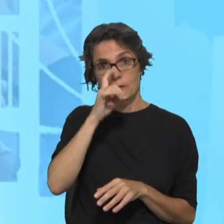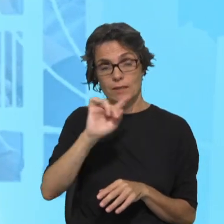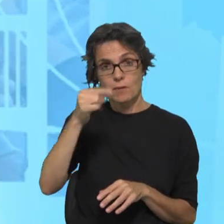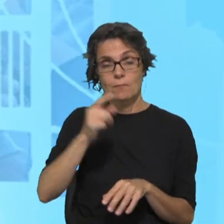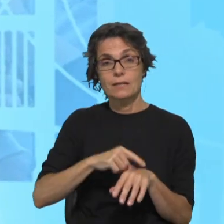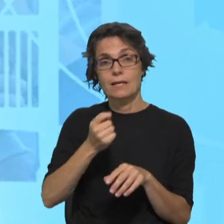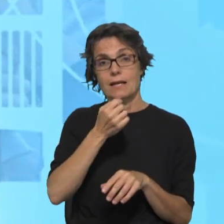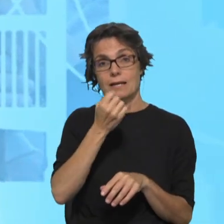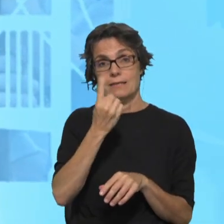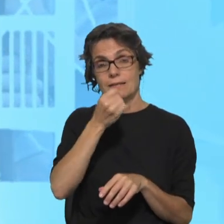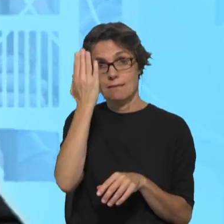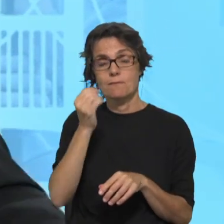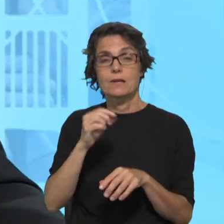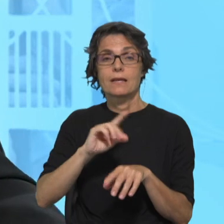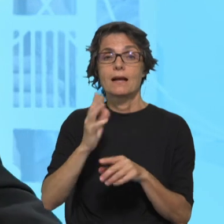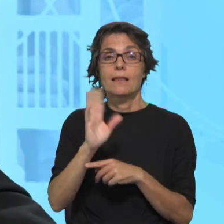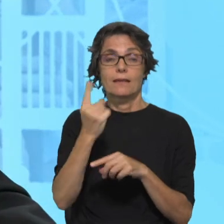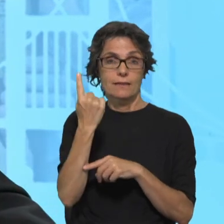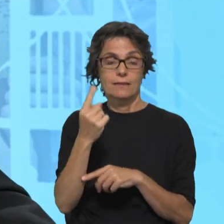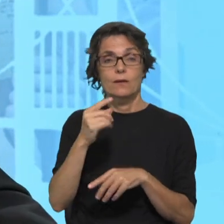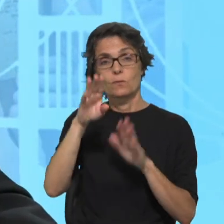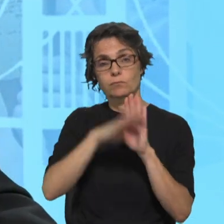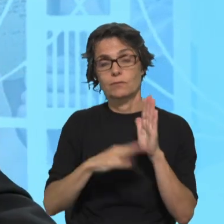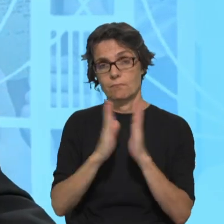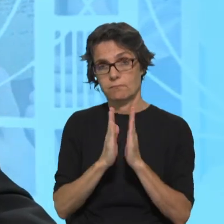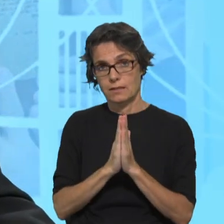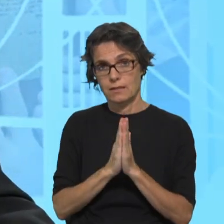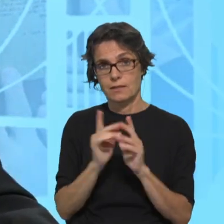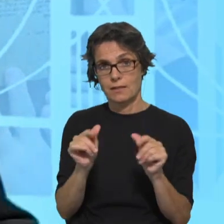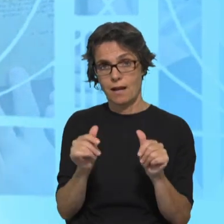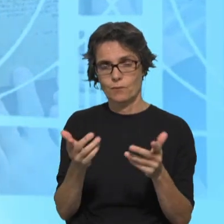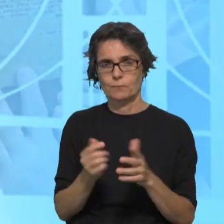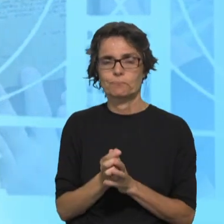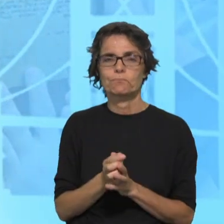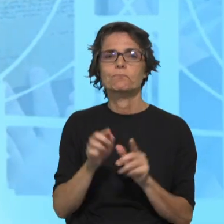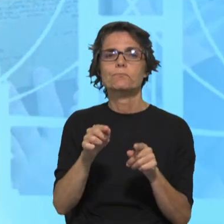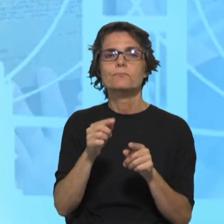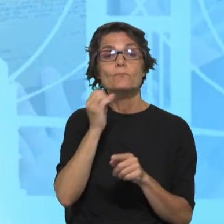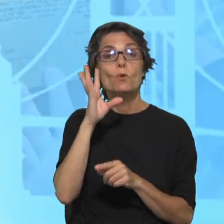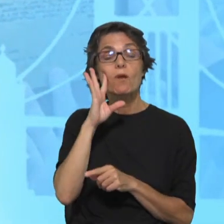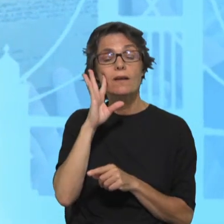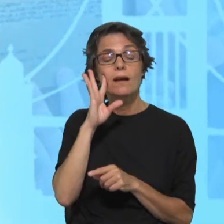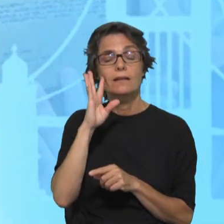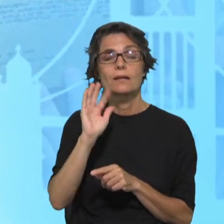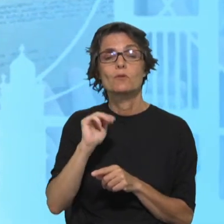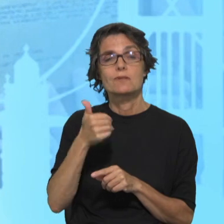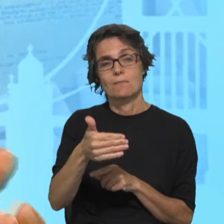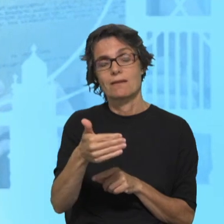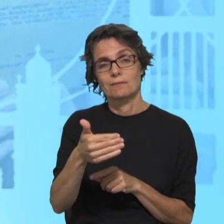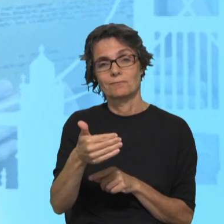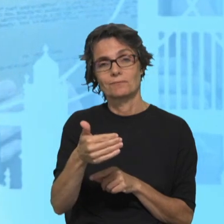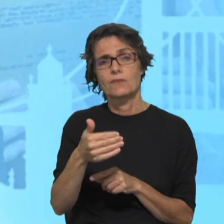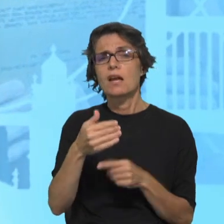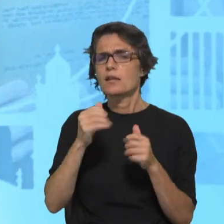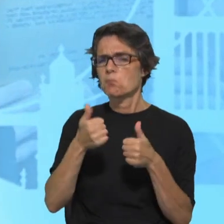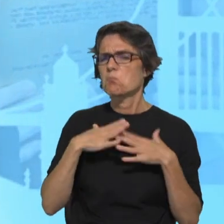manhã, pode escutar na Antena 1 a edição rádio do programa Eclésia. Tenha, então, uma muito boa tarde, tenha um bom fim de semana, mas boas